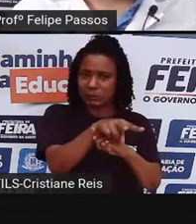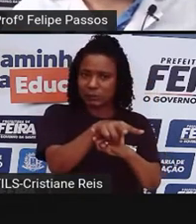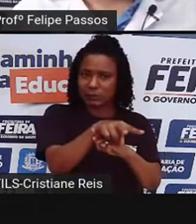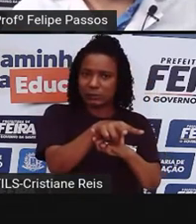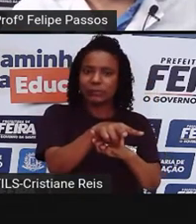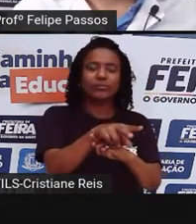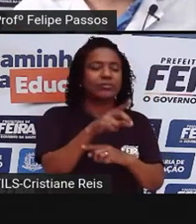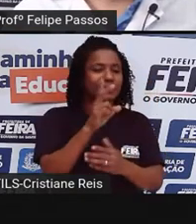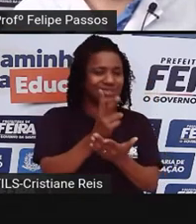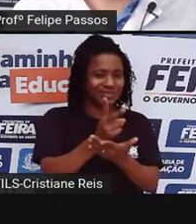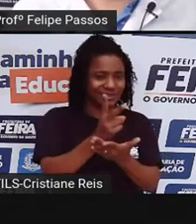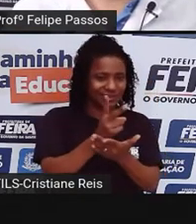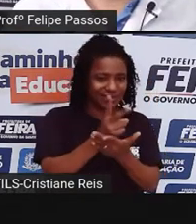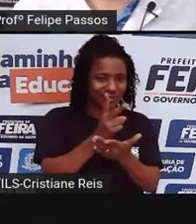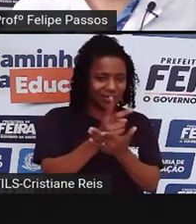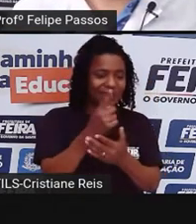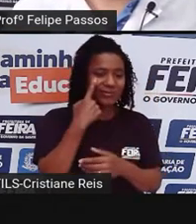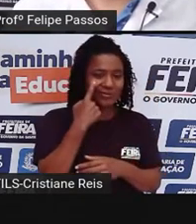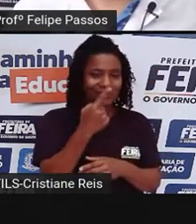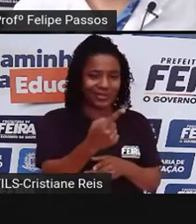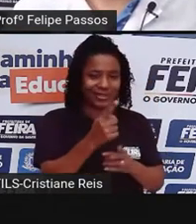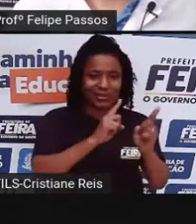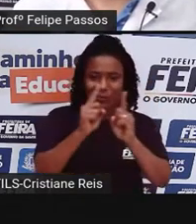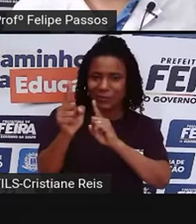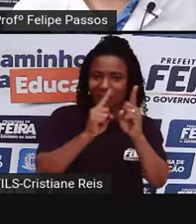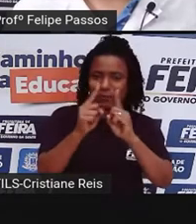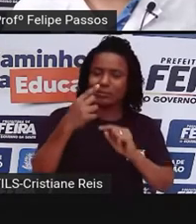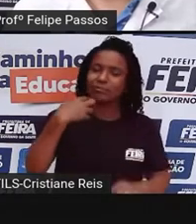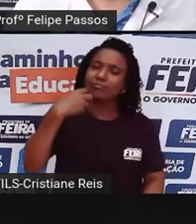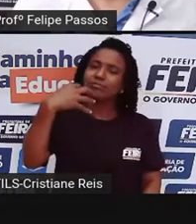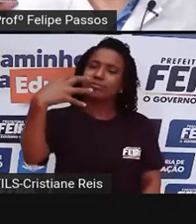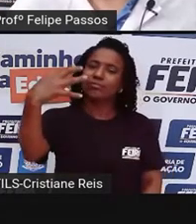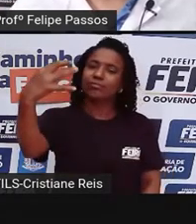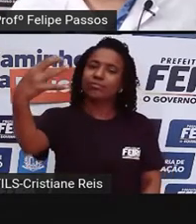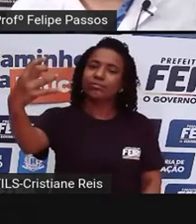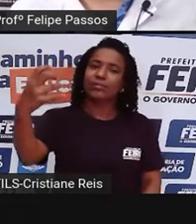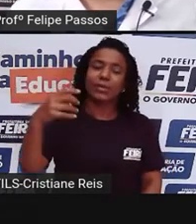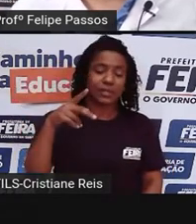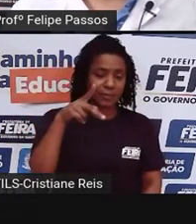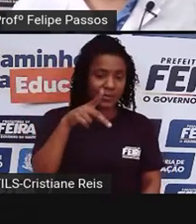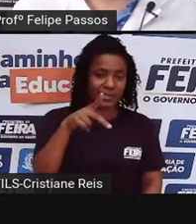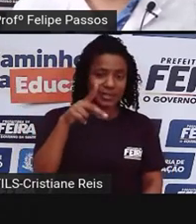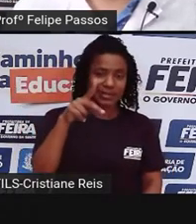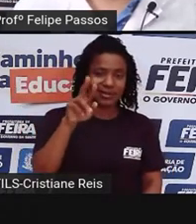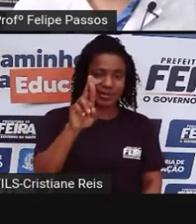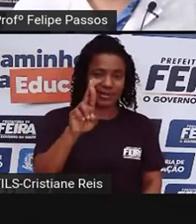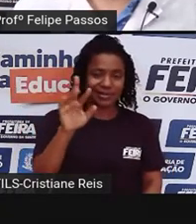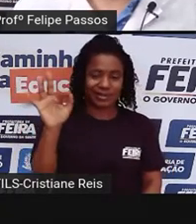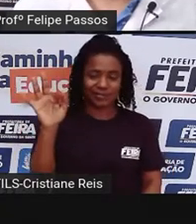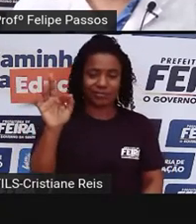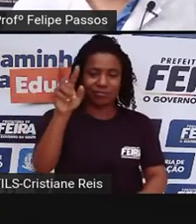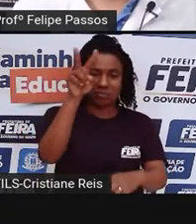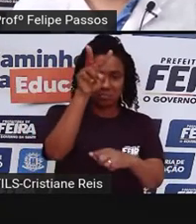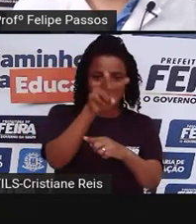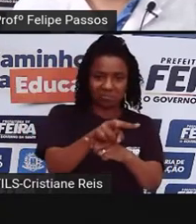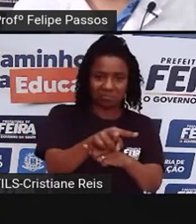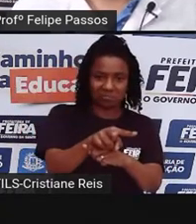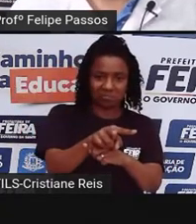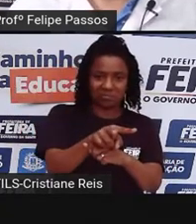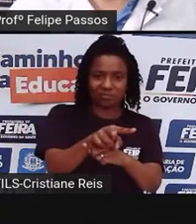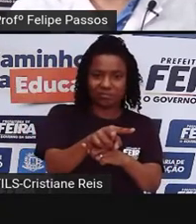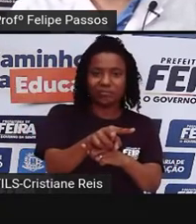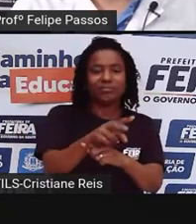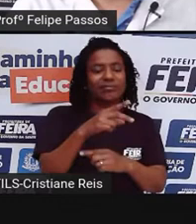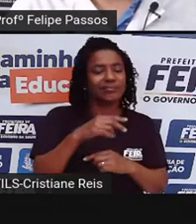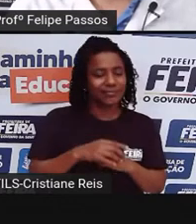sempre vê as blitz de PRF nas estradas, tem os postos da PRF nas estradas, tudo isso para quê?